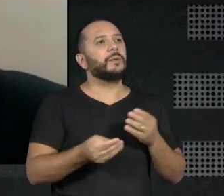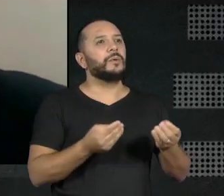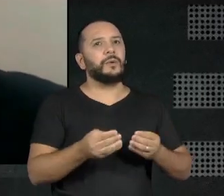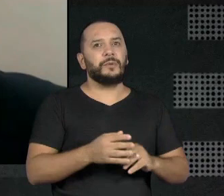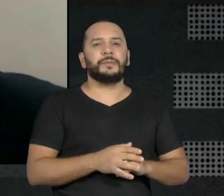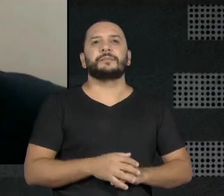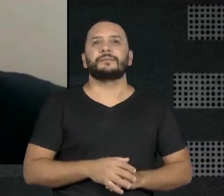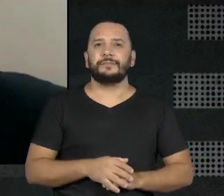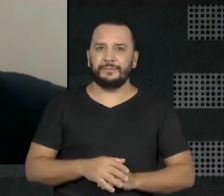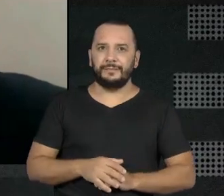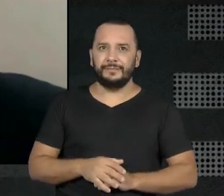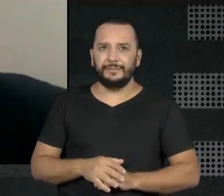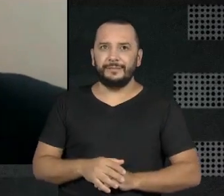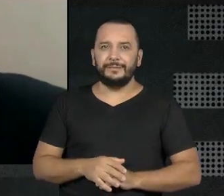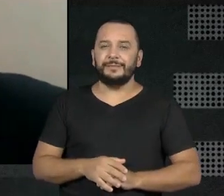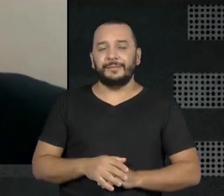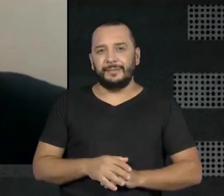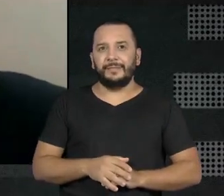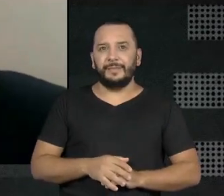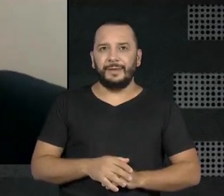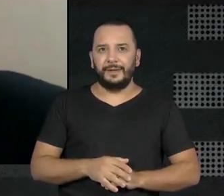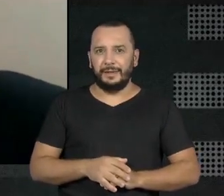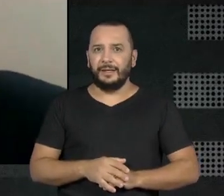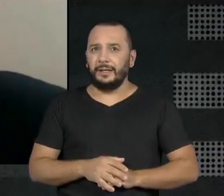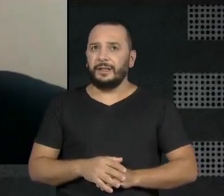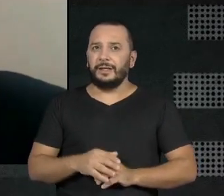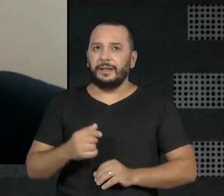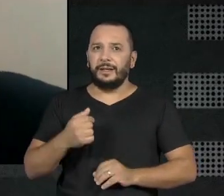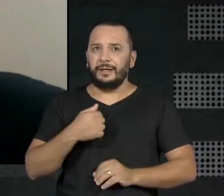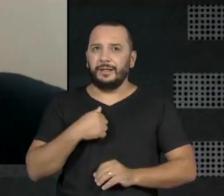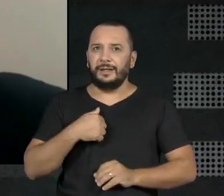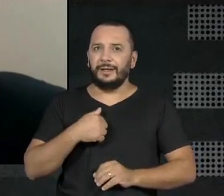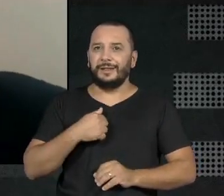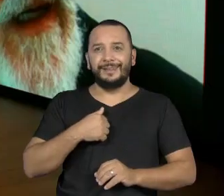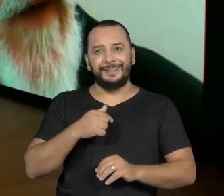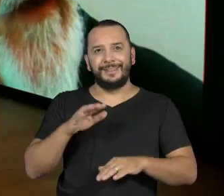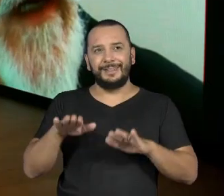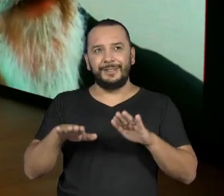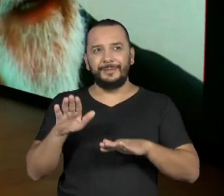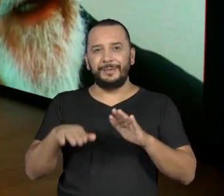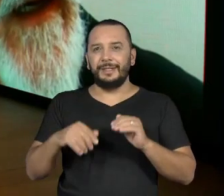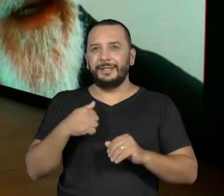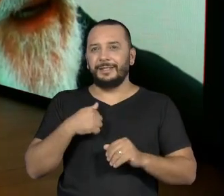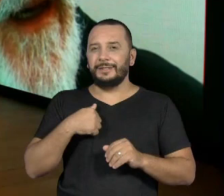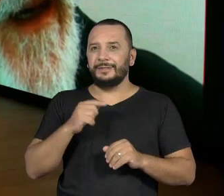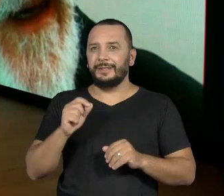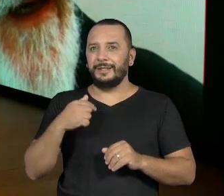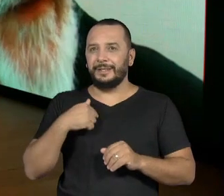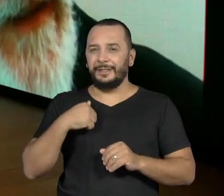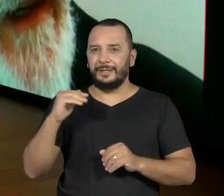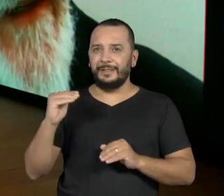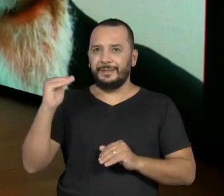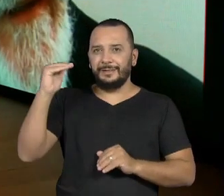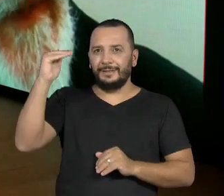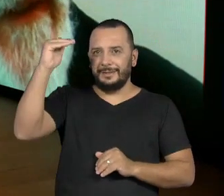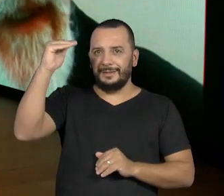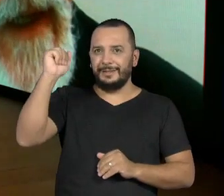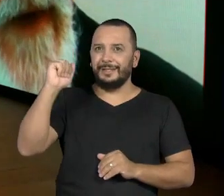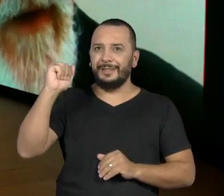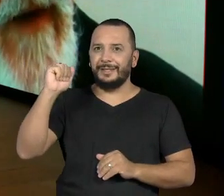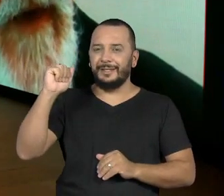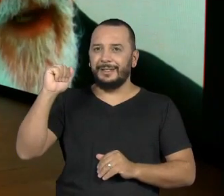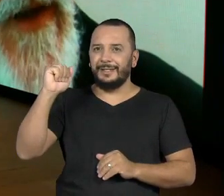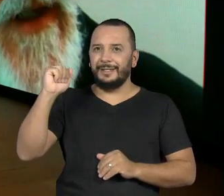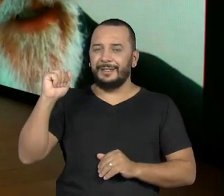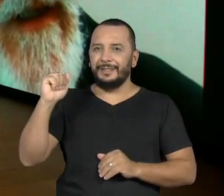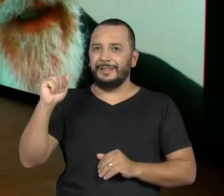A ordem, ela pelo tamanho da... Isso mesmo? ficava na... É verdade. Pitanga